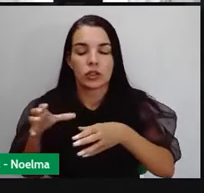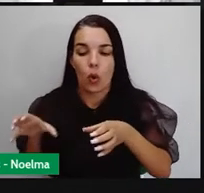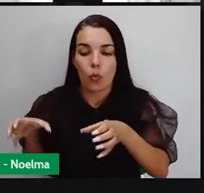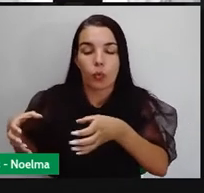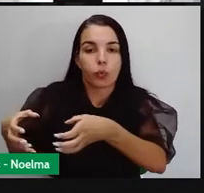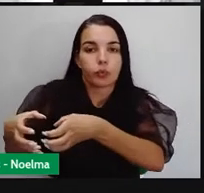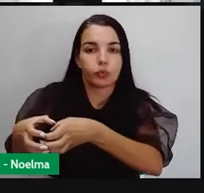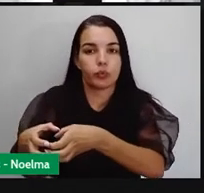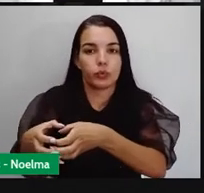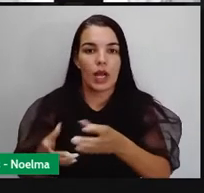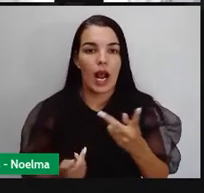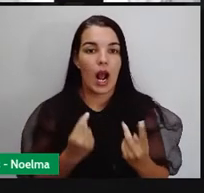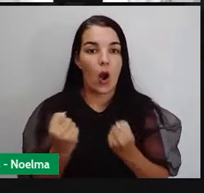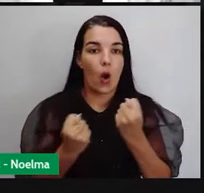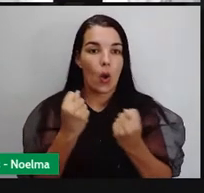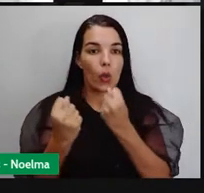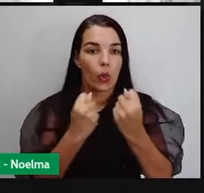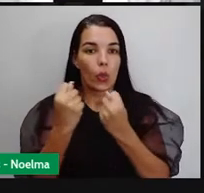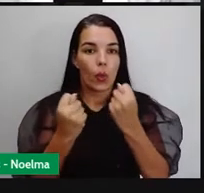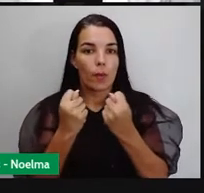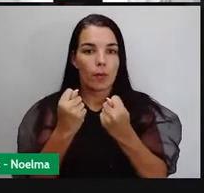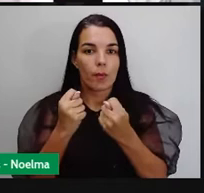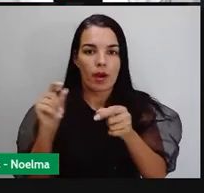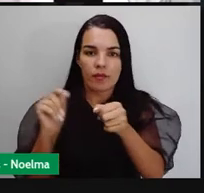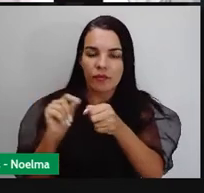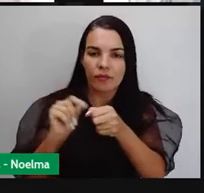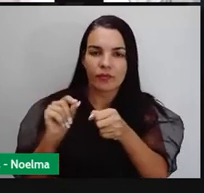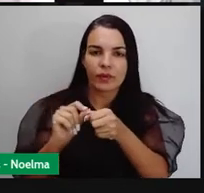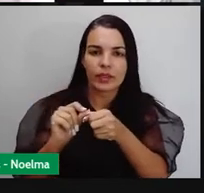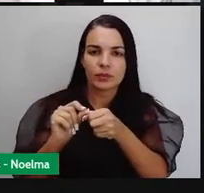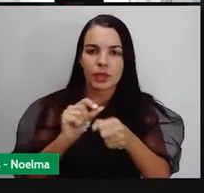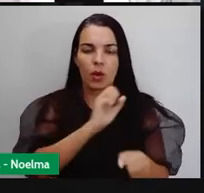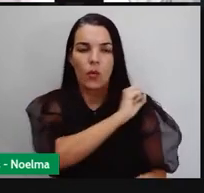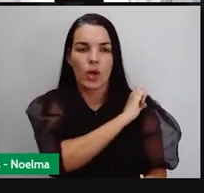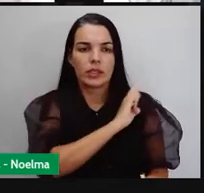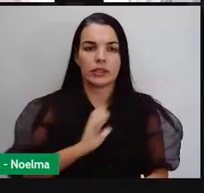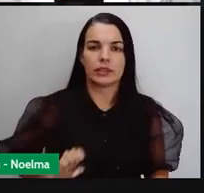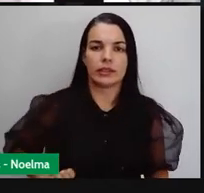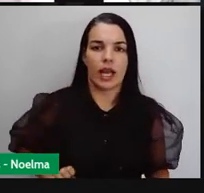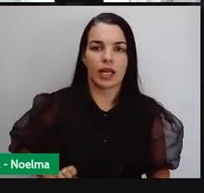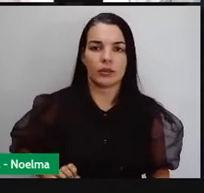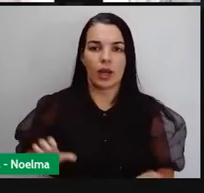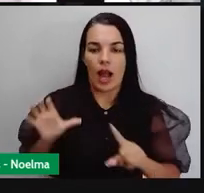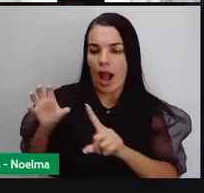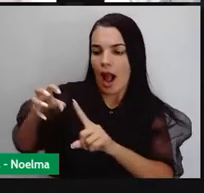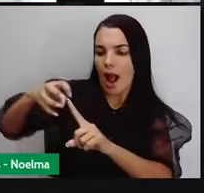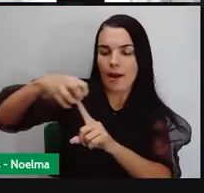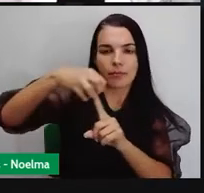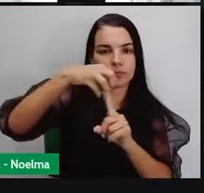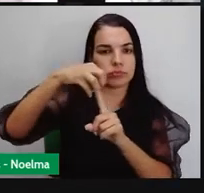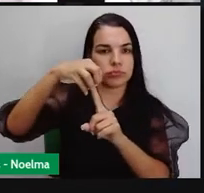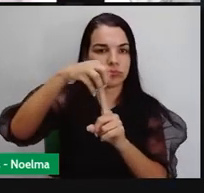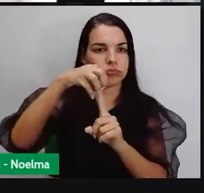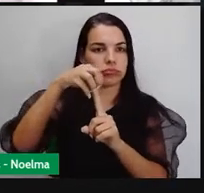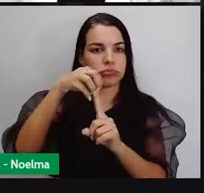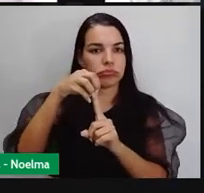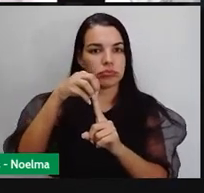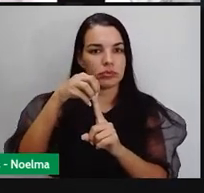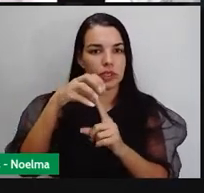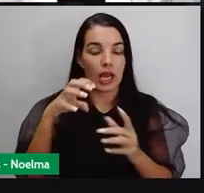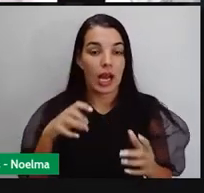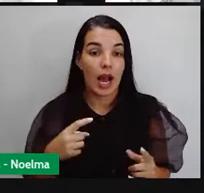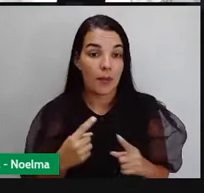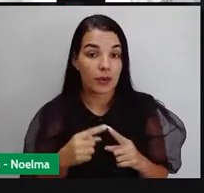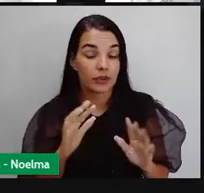de práticas econômicas que foram produzidos pelo Estado Absolutista. A aula passada, a gente estudou o Estado